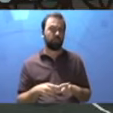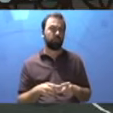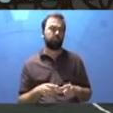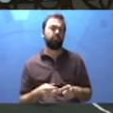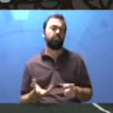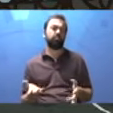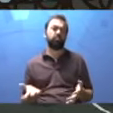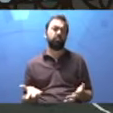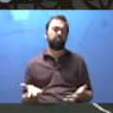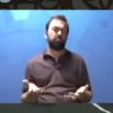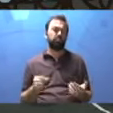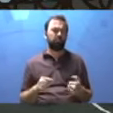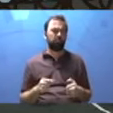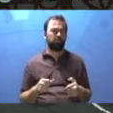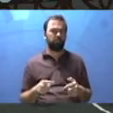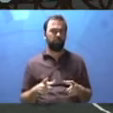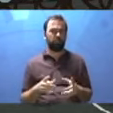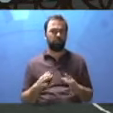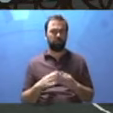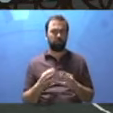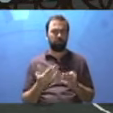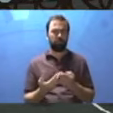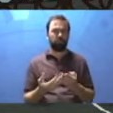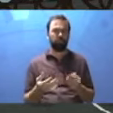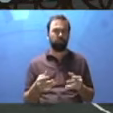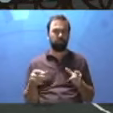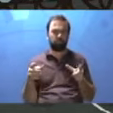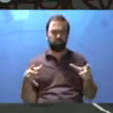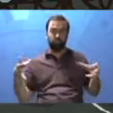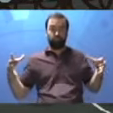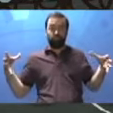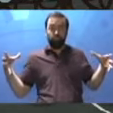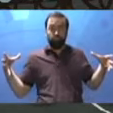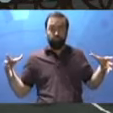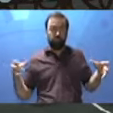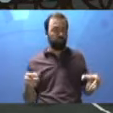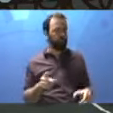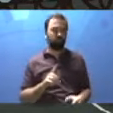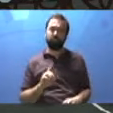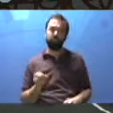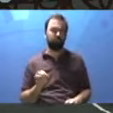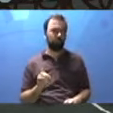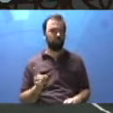Professora, a escola é tão grande. Por que a gente está citando pequenos espaços?